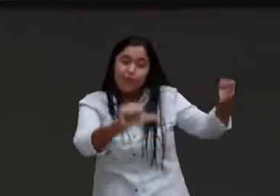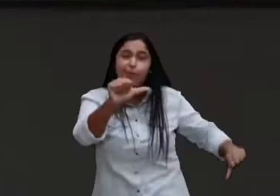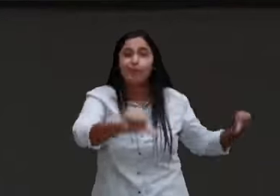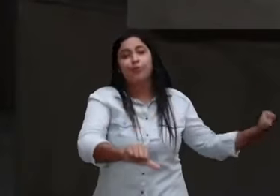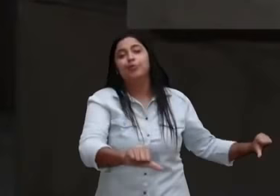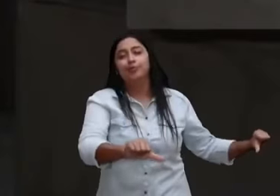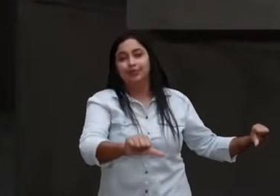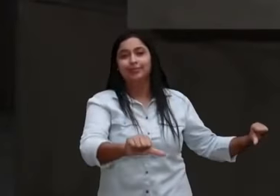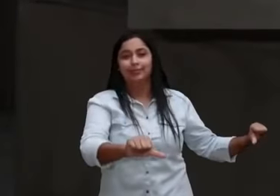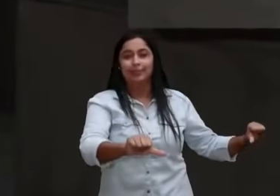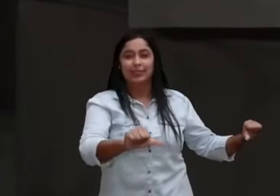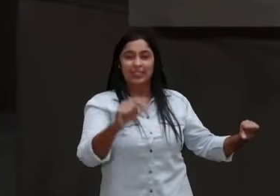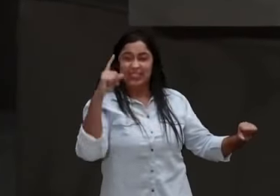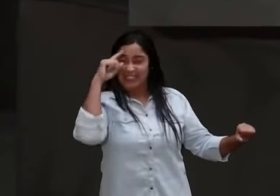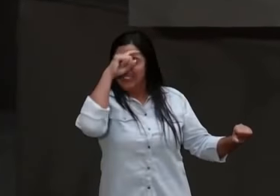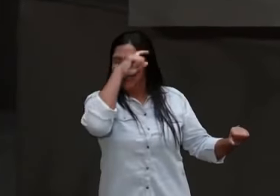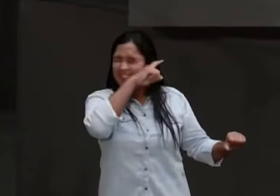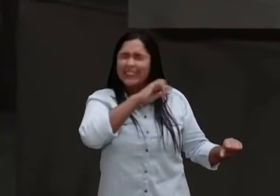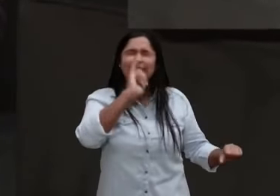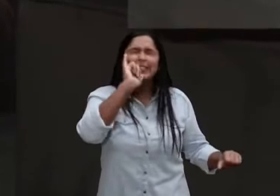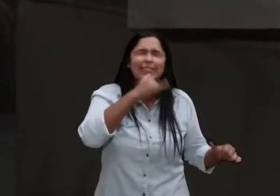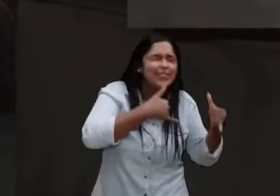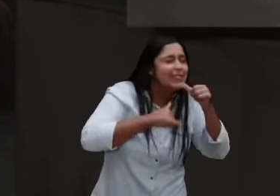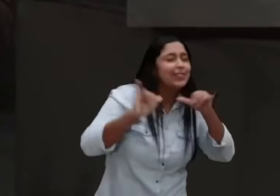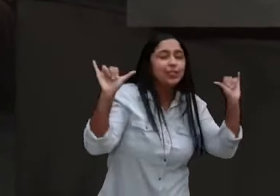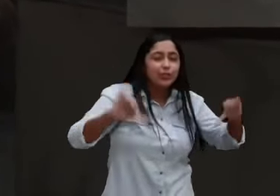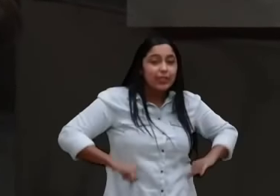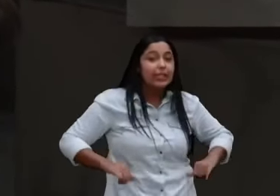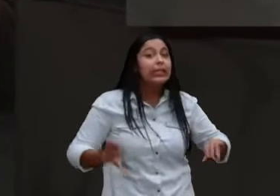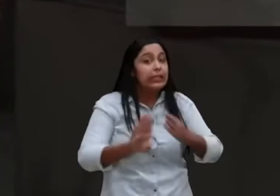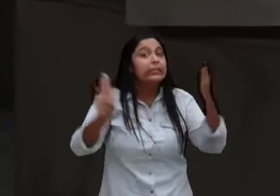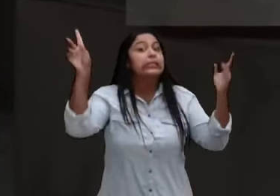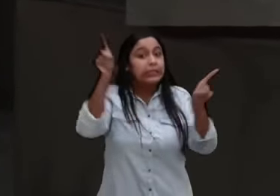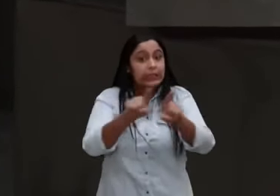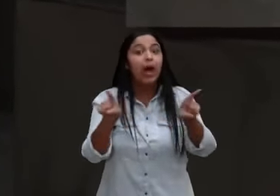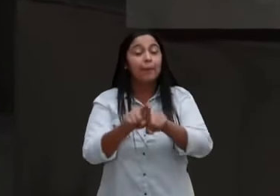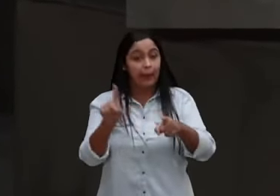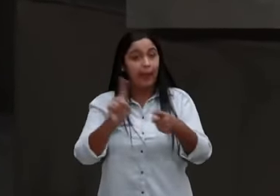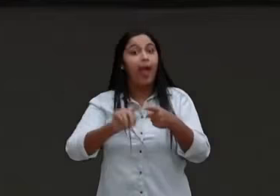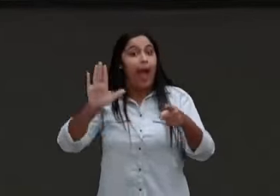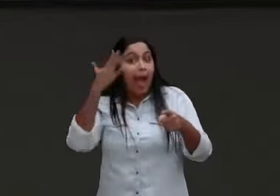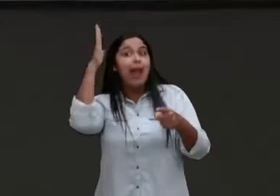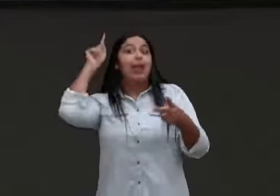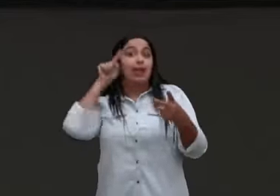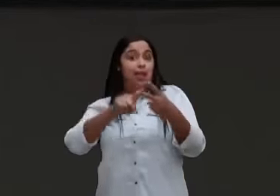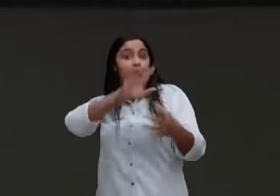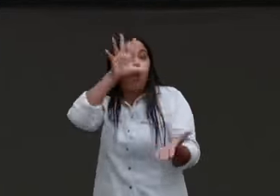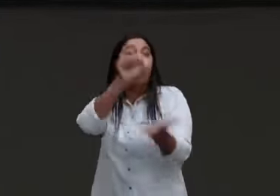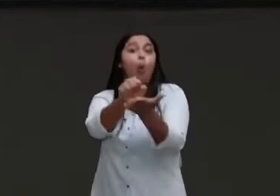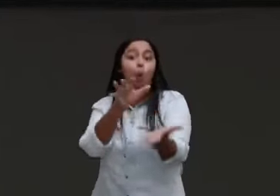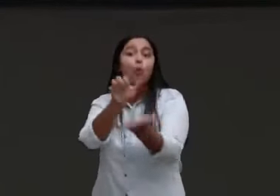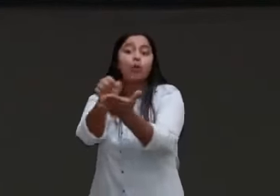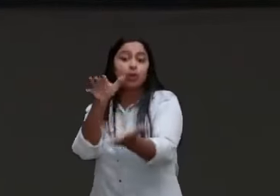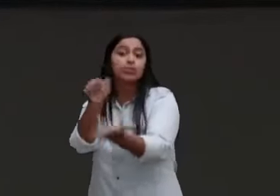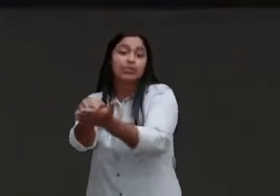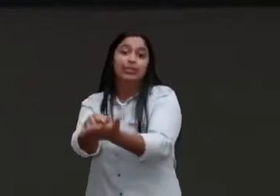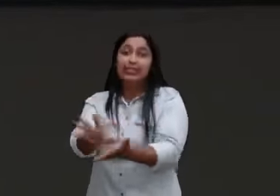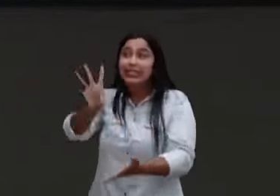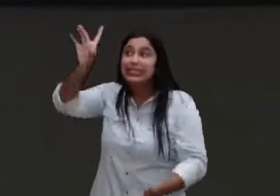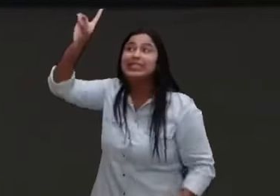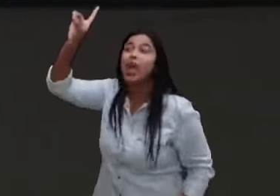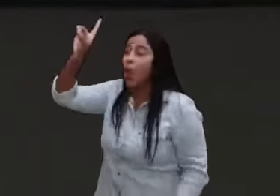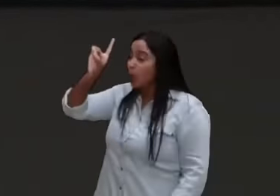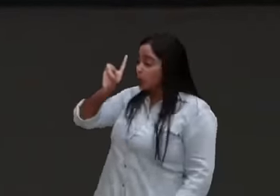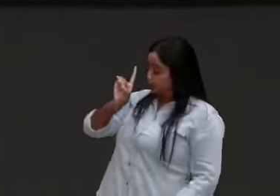celebrar as conquistas, para suportar as derrotas, e crer que o nosso Deus, vai estar conosco, nos fazendo superar obstáculo a obstáculo,